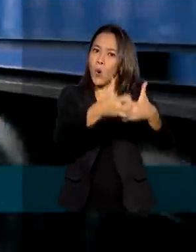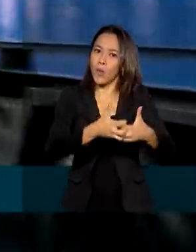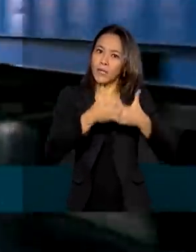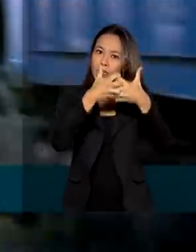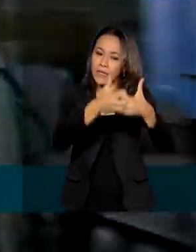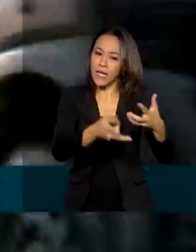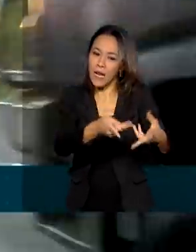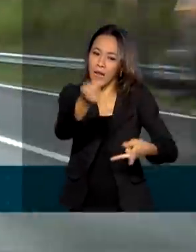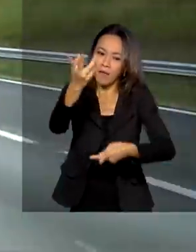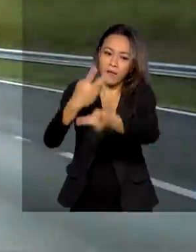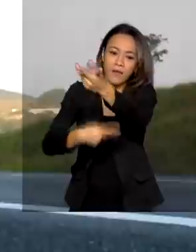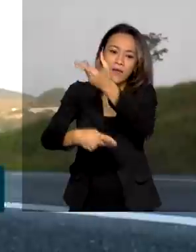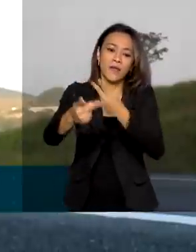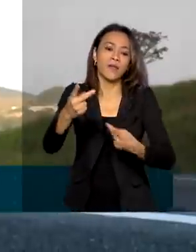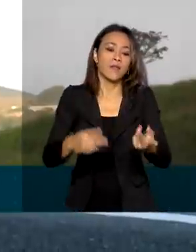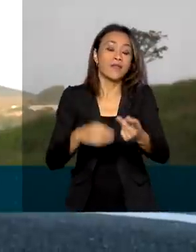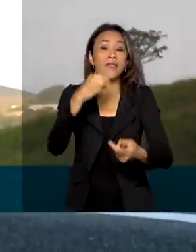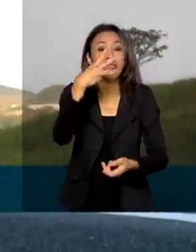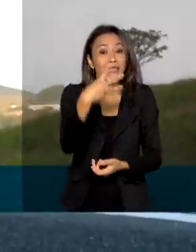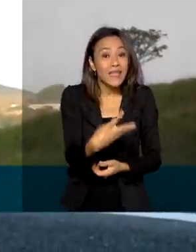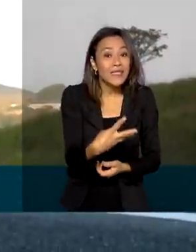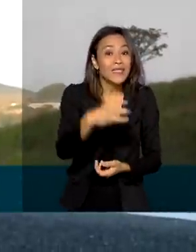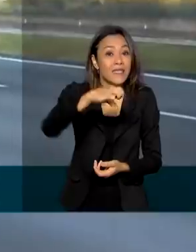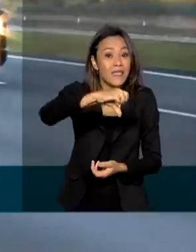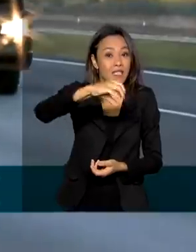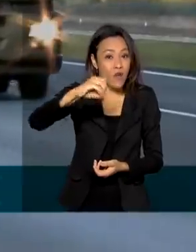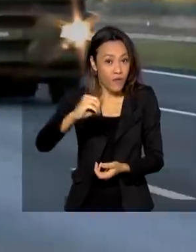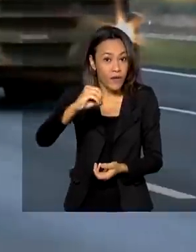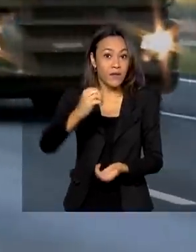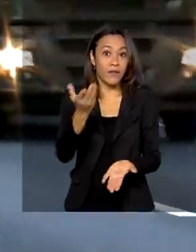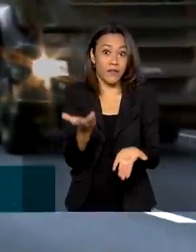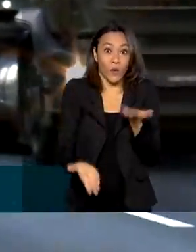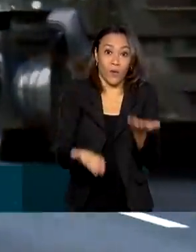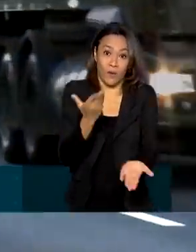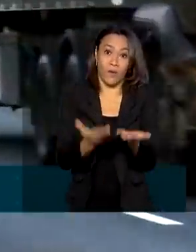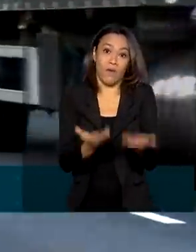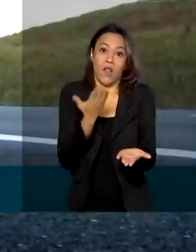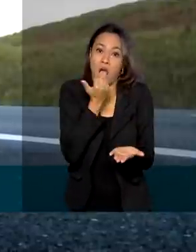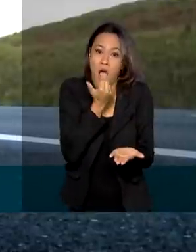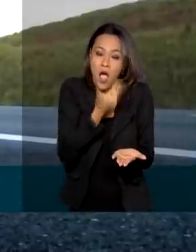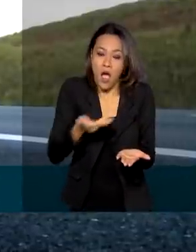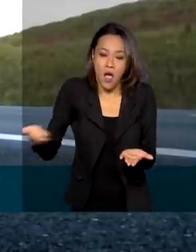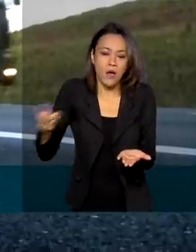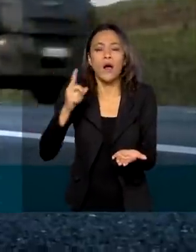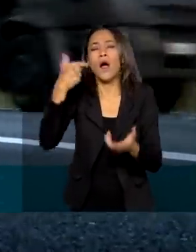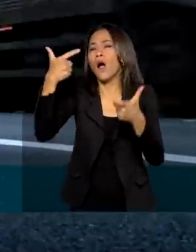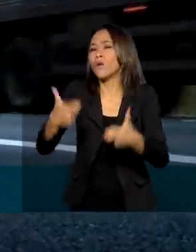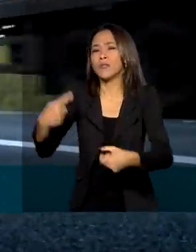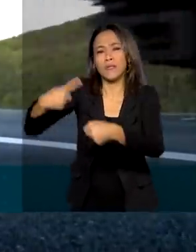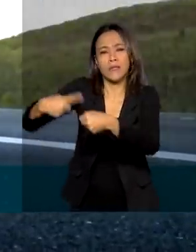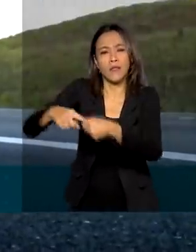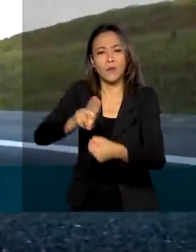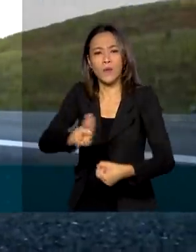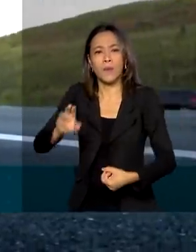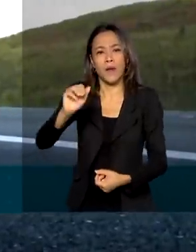de 290 toneladas de alimentos. O destino do socorro é a Aparecida.